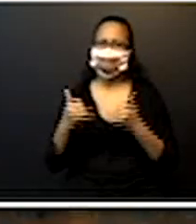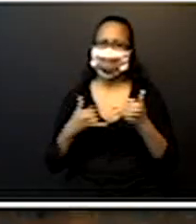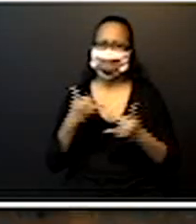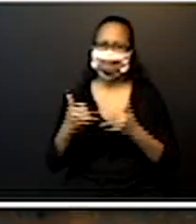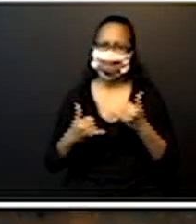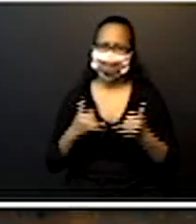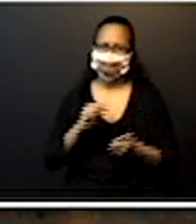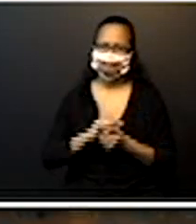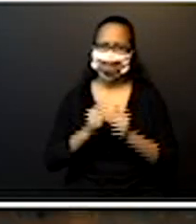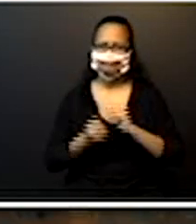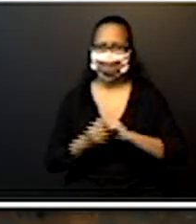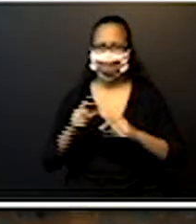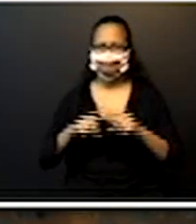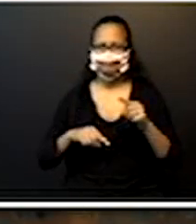adaptações de materiais, tá bom? bom?